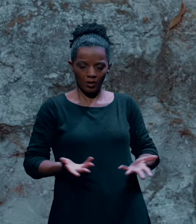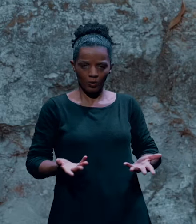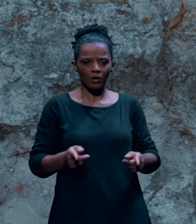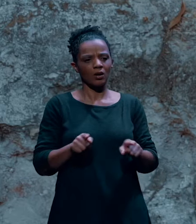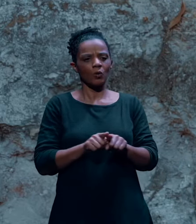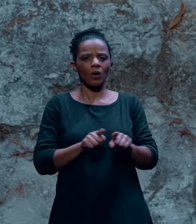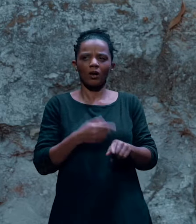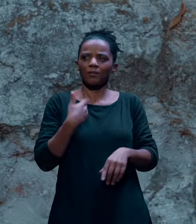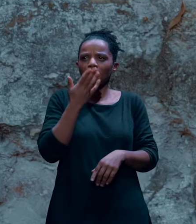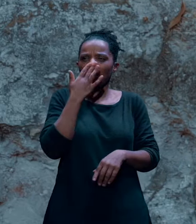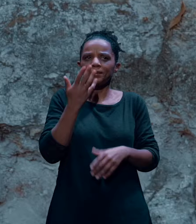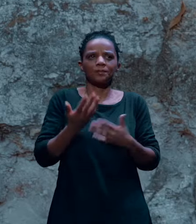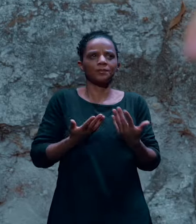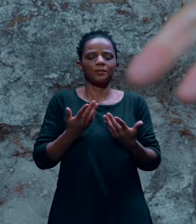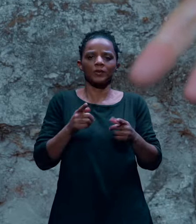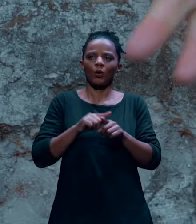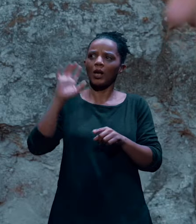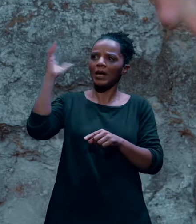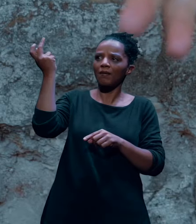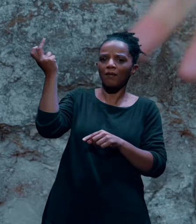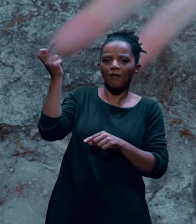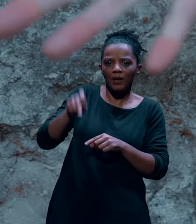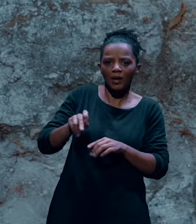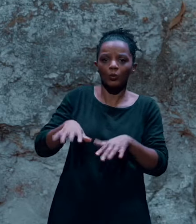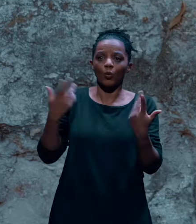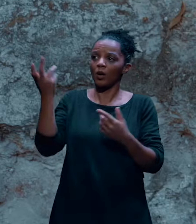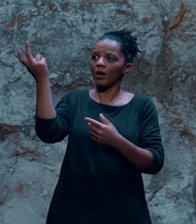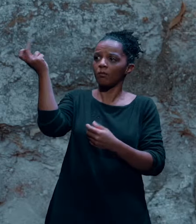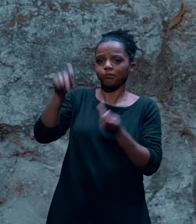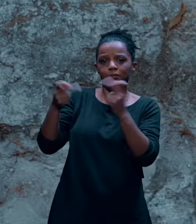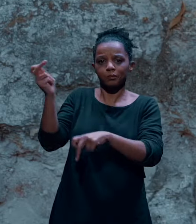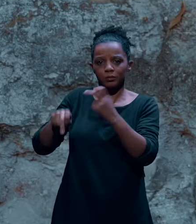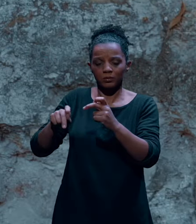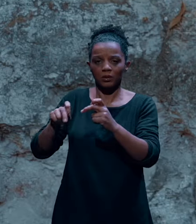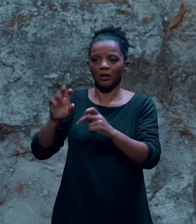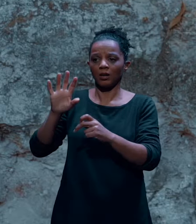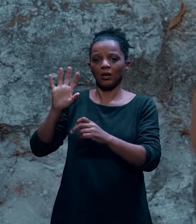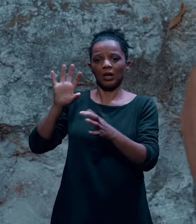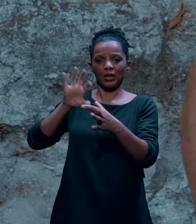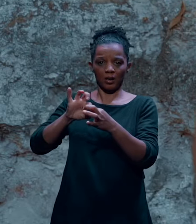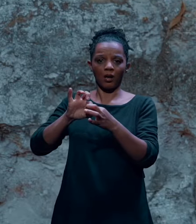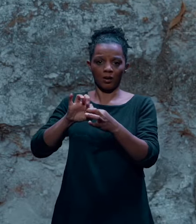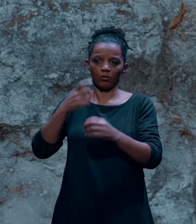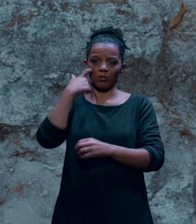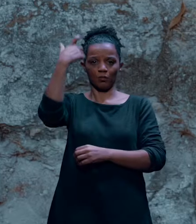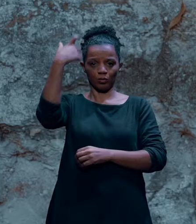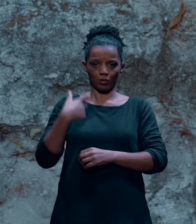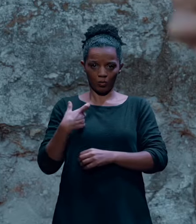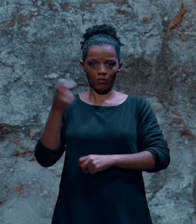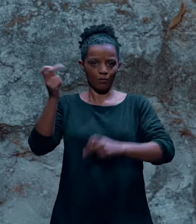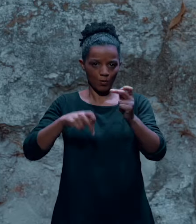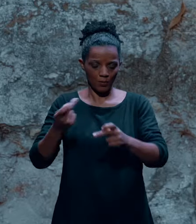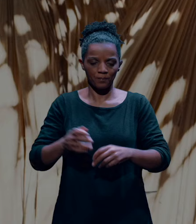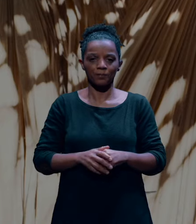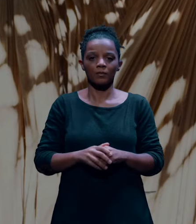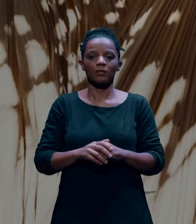como uma espécie de eventos ou eventos que acontecem na existência de um indivíduo.